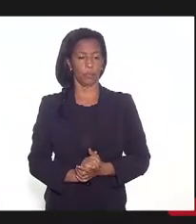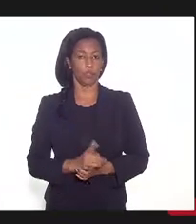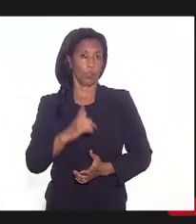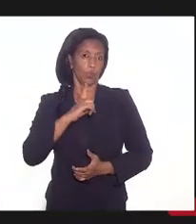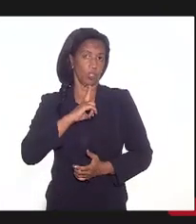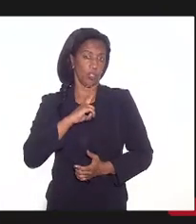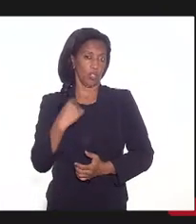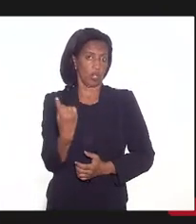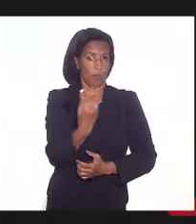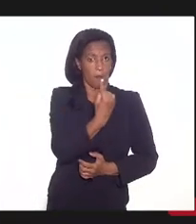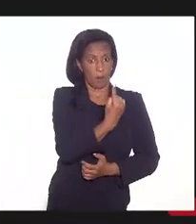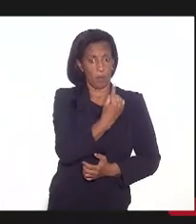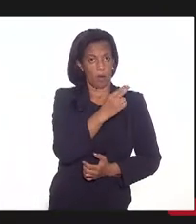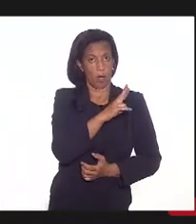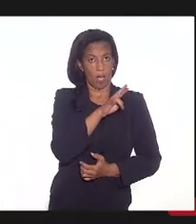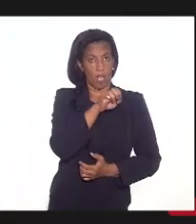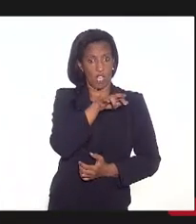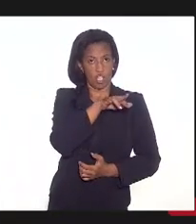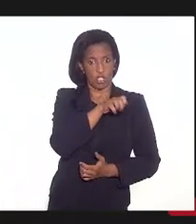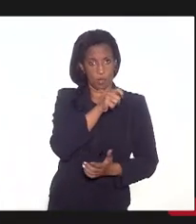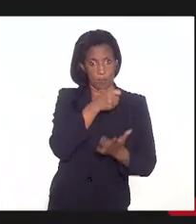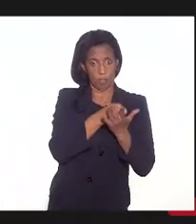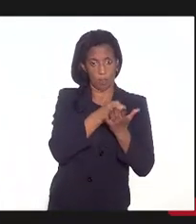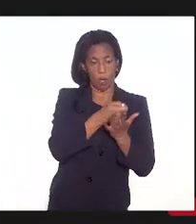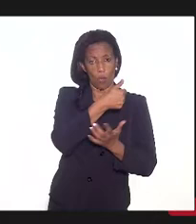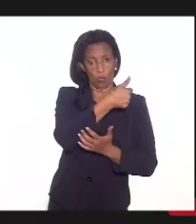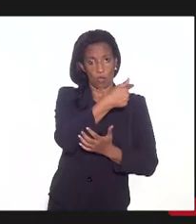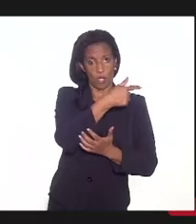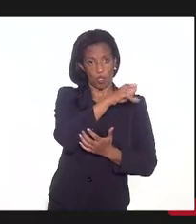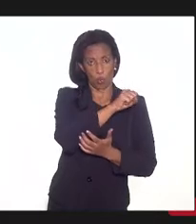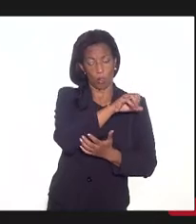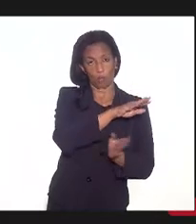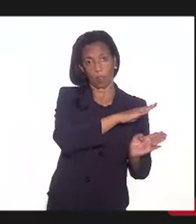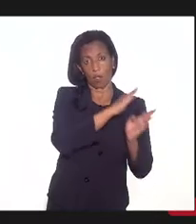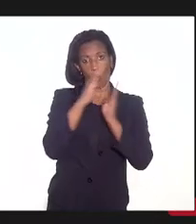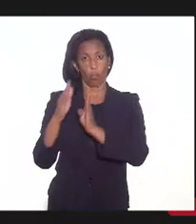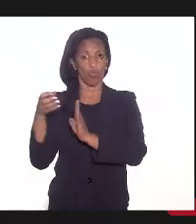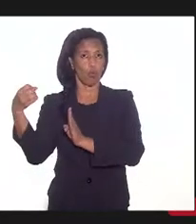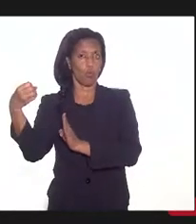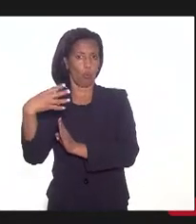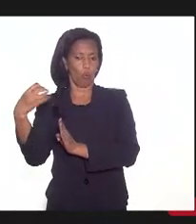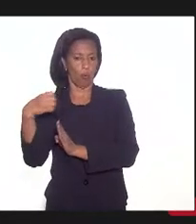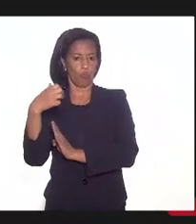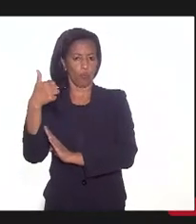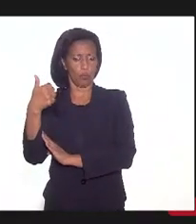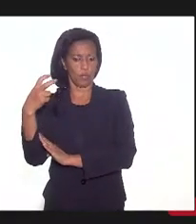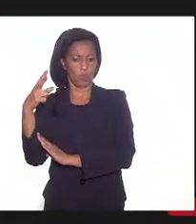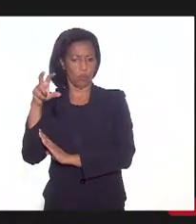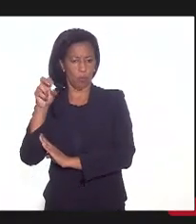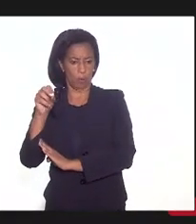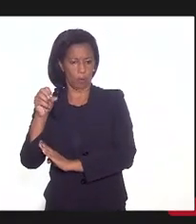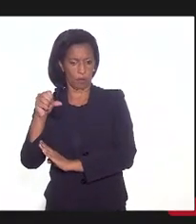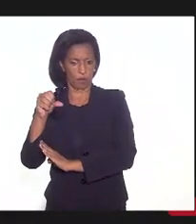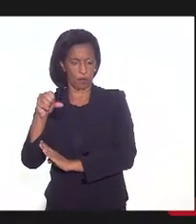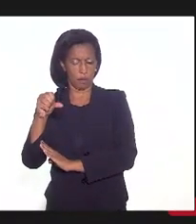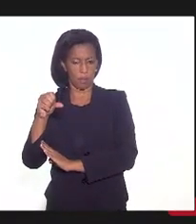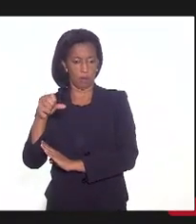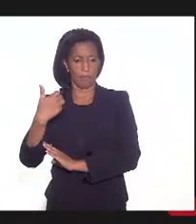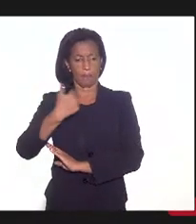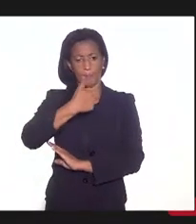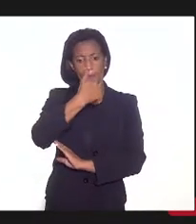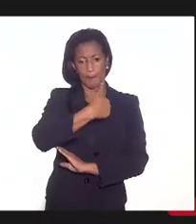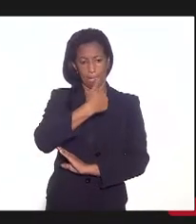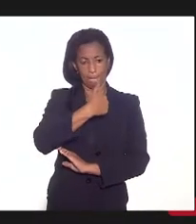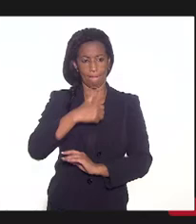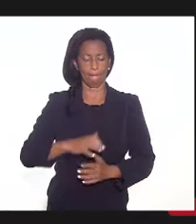no primeiro regime e o que tem agora no novo regime. Então, no primeiro, questão...